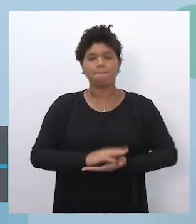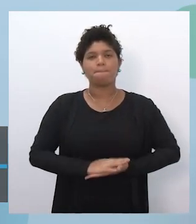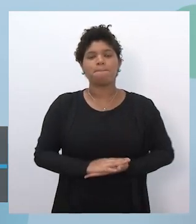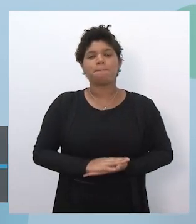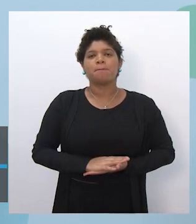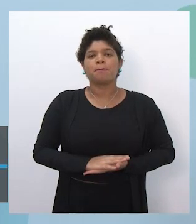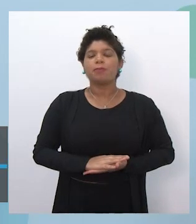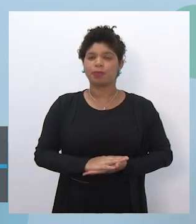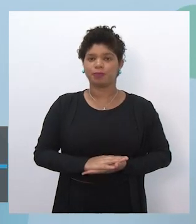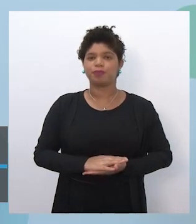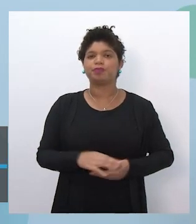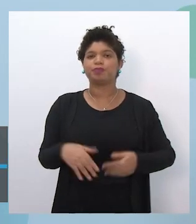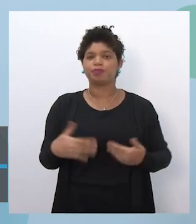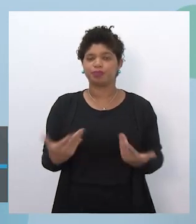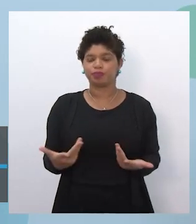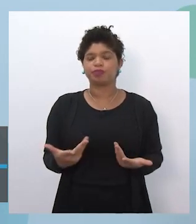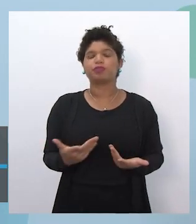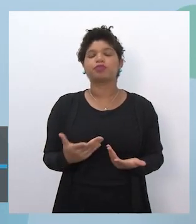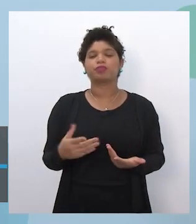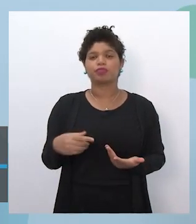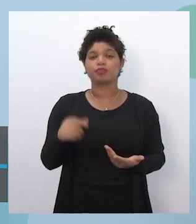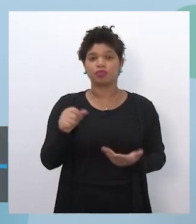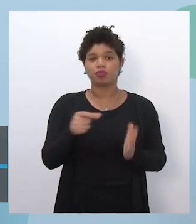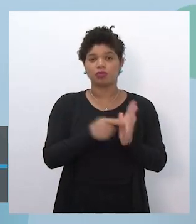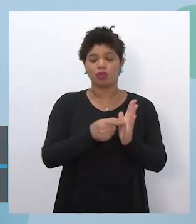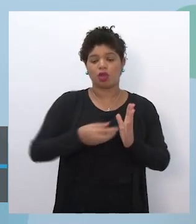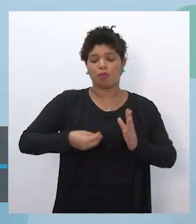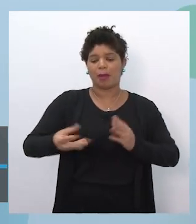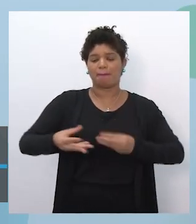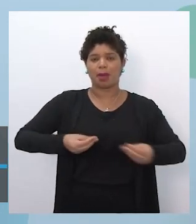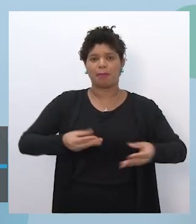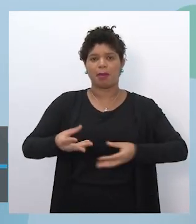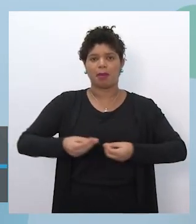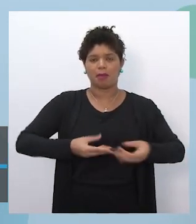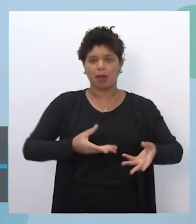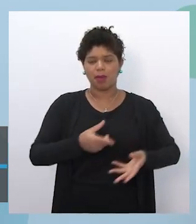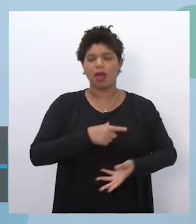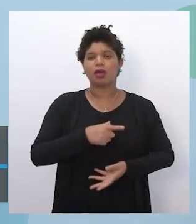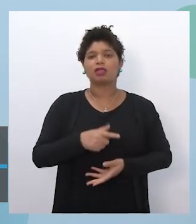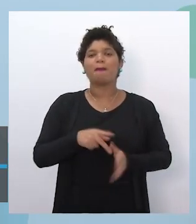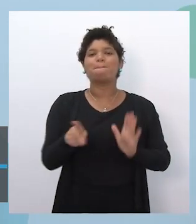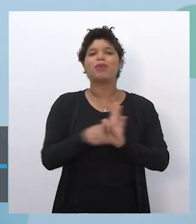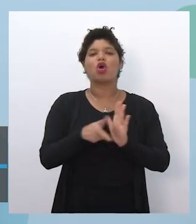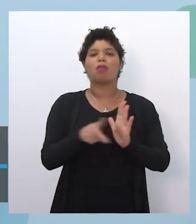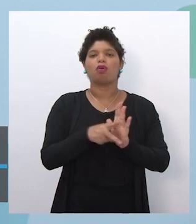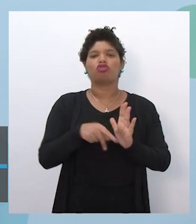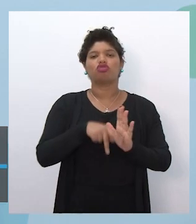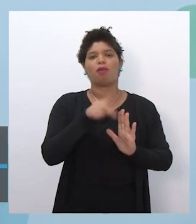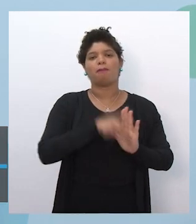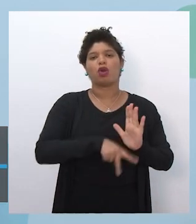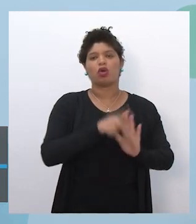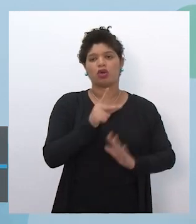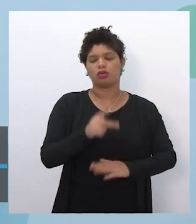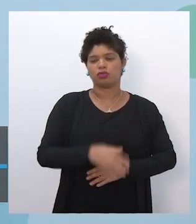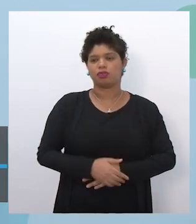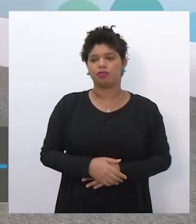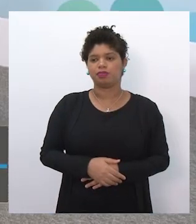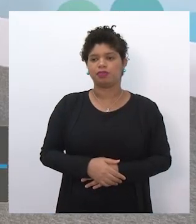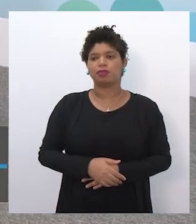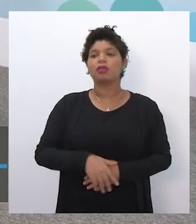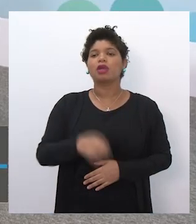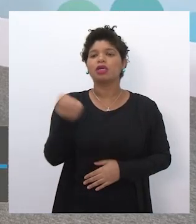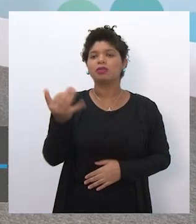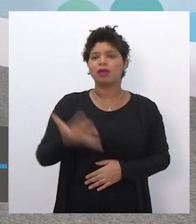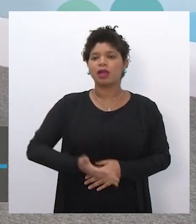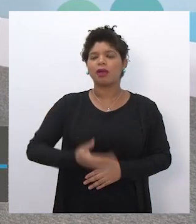Então, nesse caso, na distribuição dos chips mesmo, é especificamente para esse programa. Queria esclarecer uma